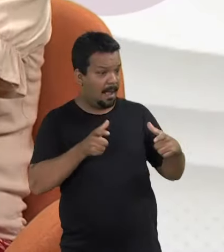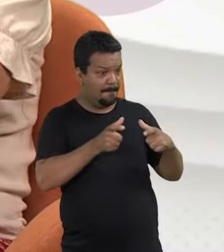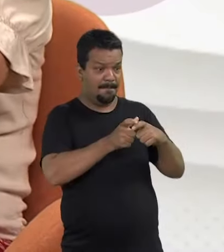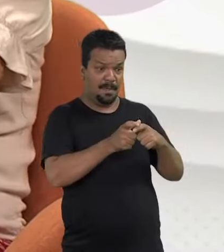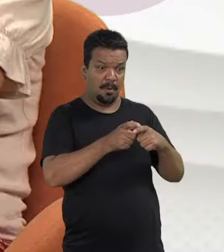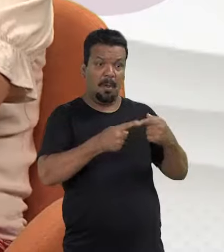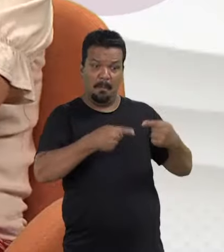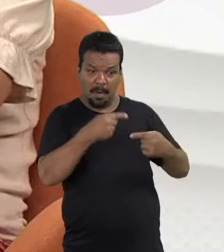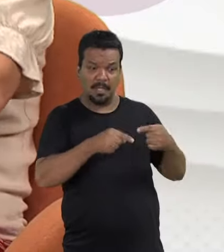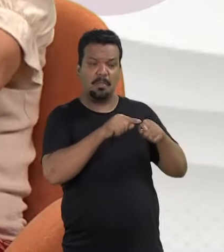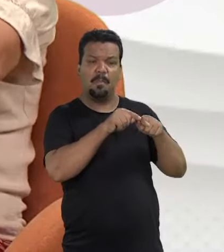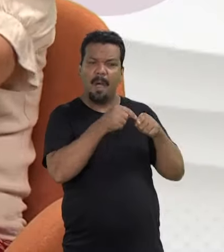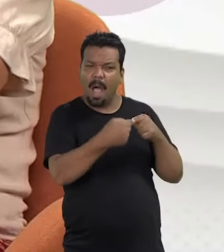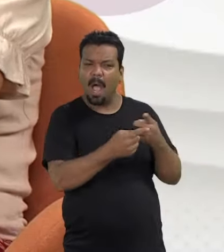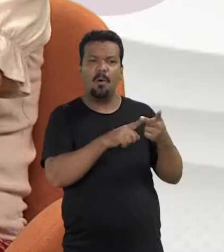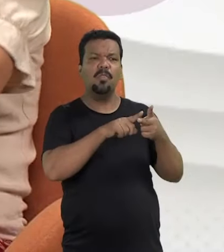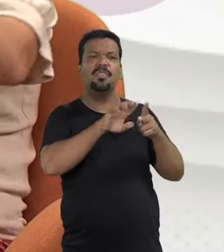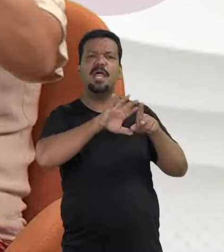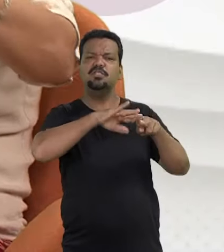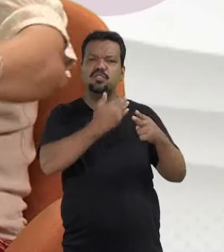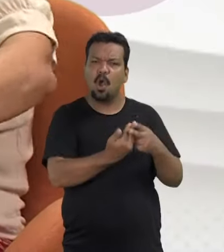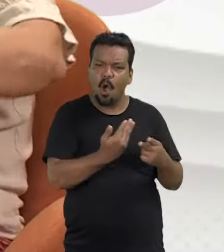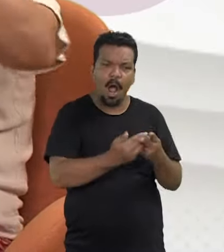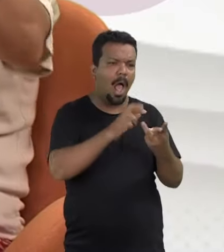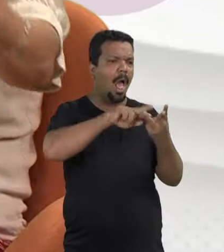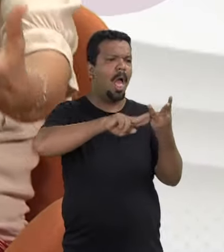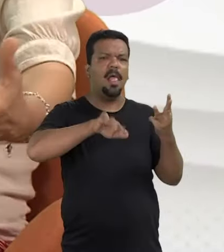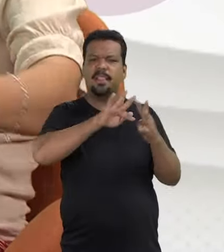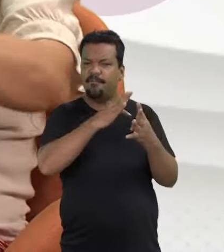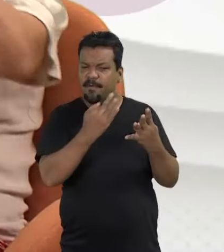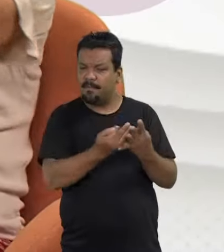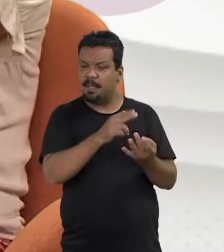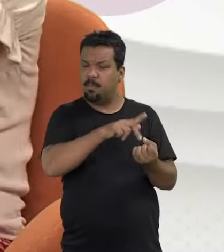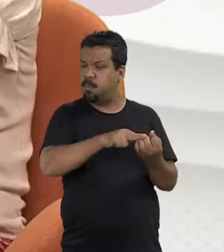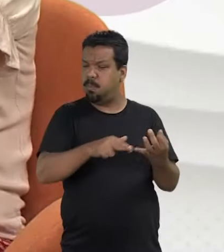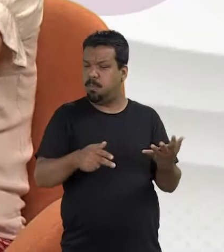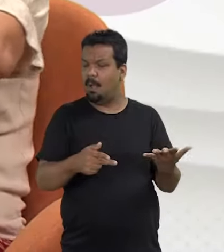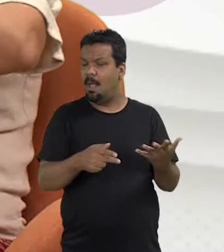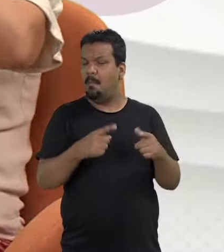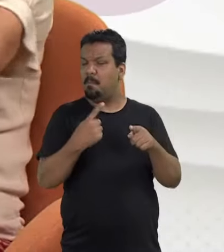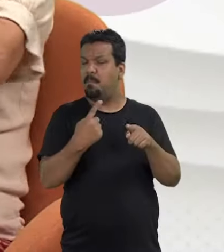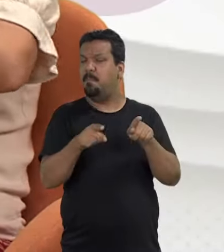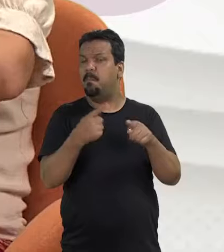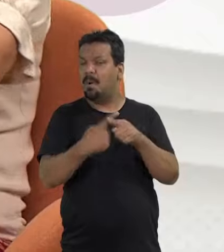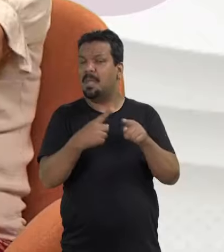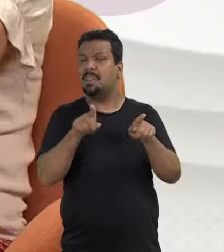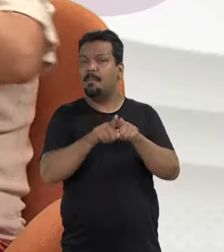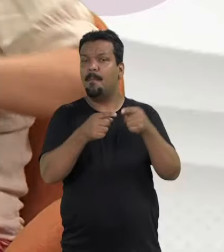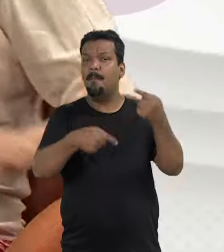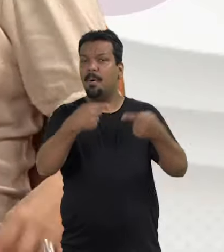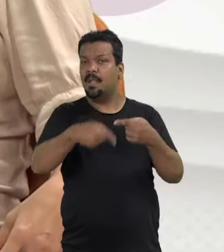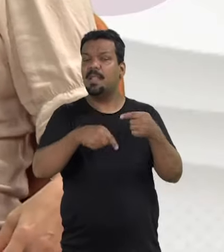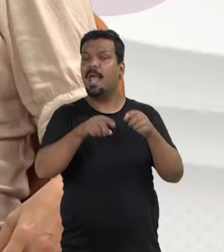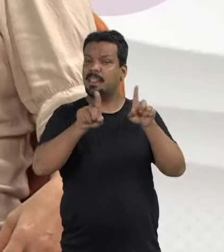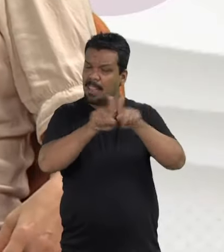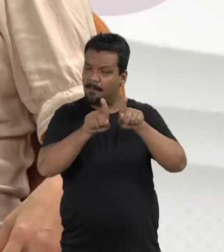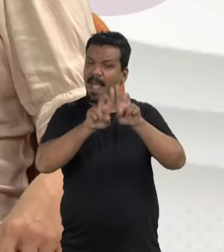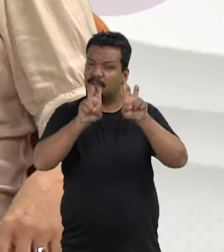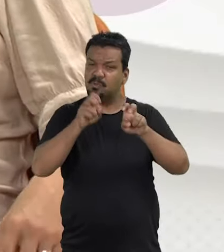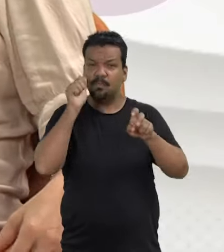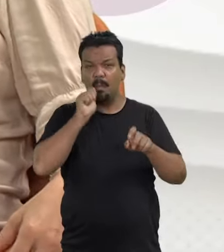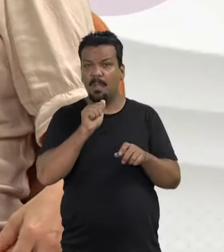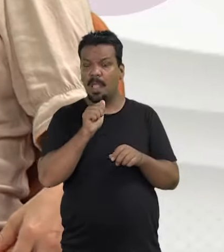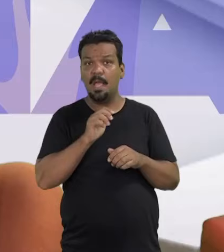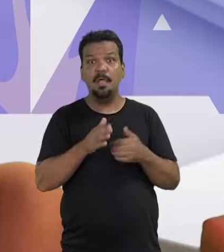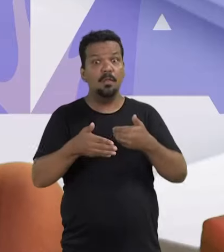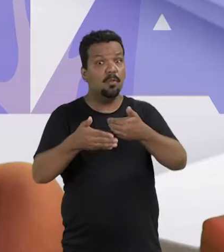micropolítica do seu bairro, da sua cidade, da escola, do trabalho, da família. Porque política também é assunto para a mulher, não é só